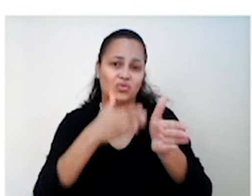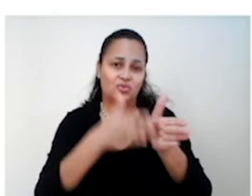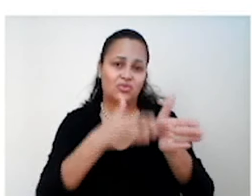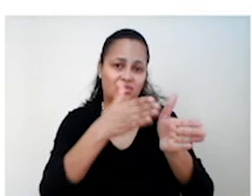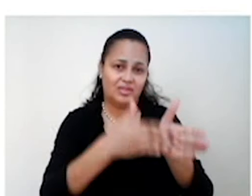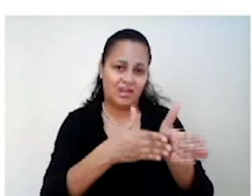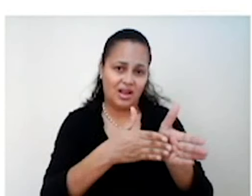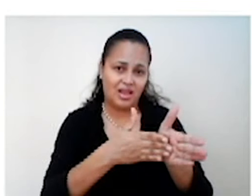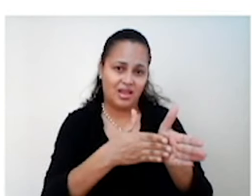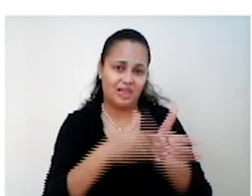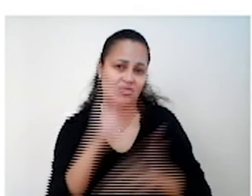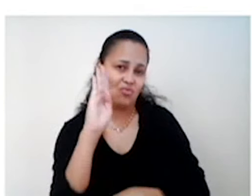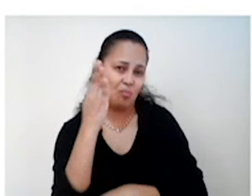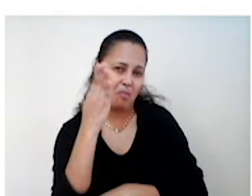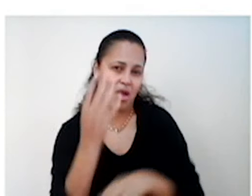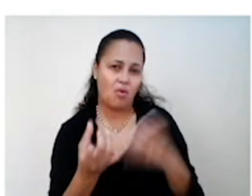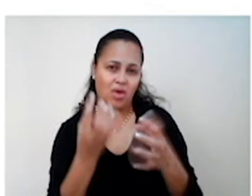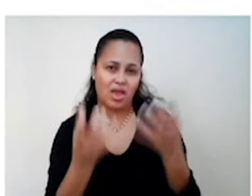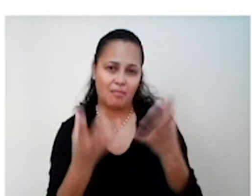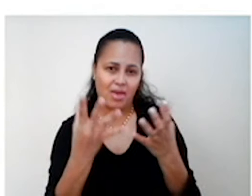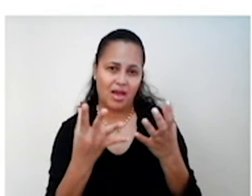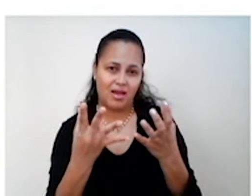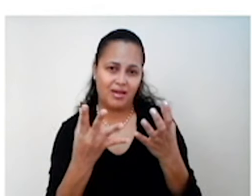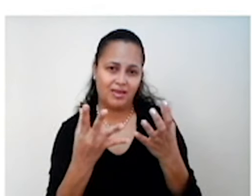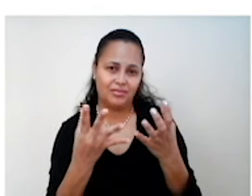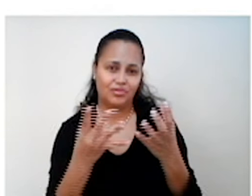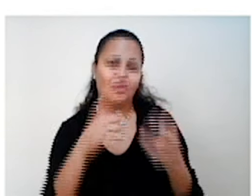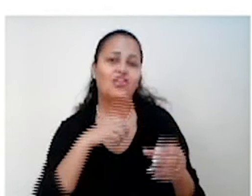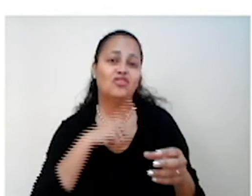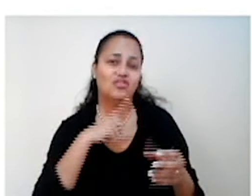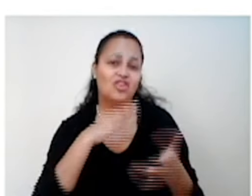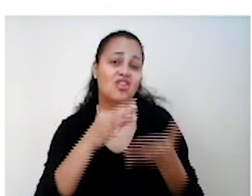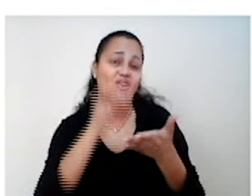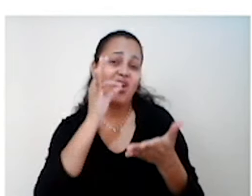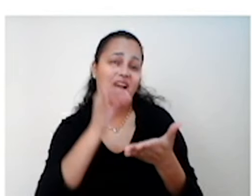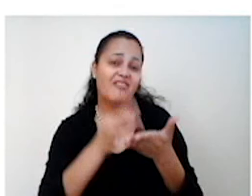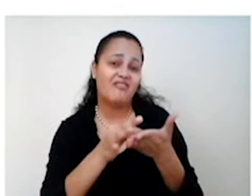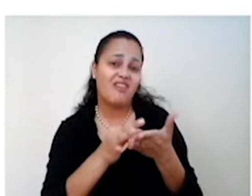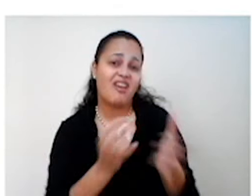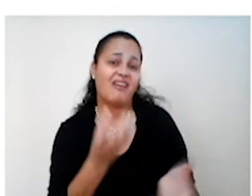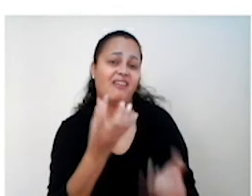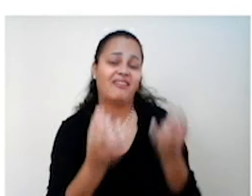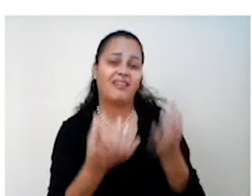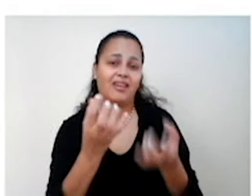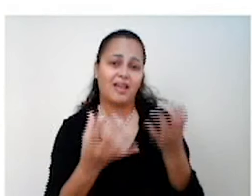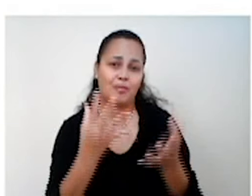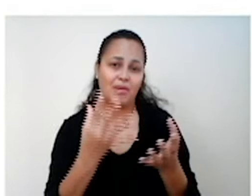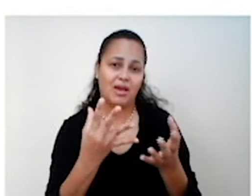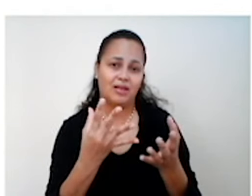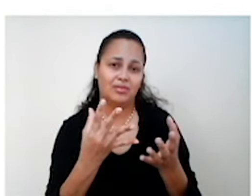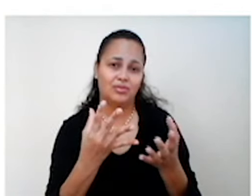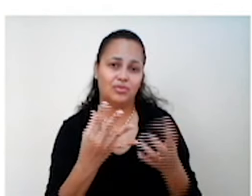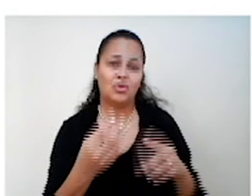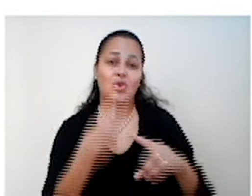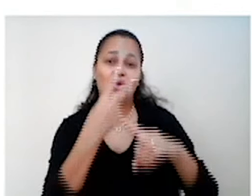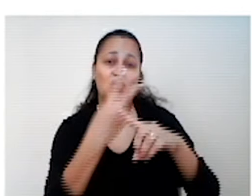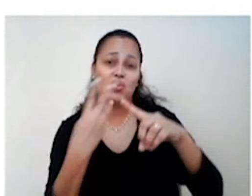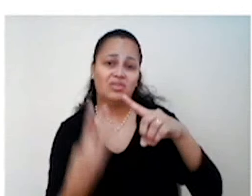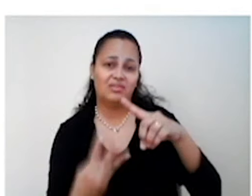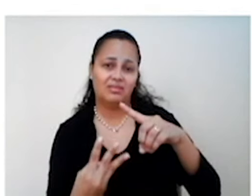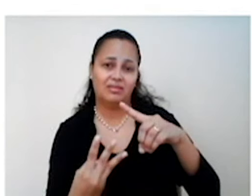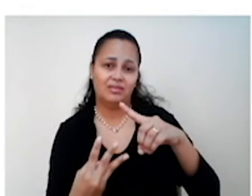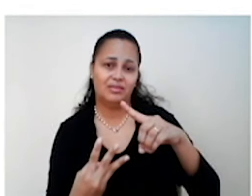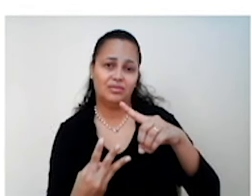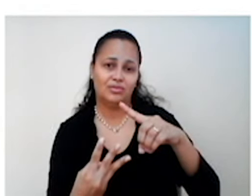em vez de carvão, o café. Entre dois terços e três quartos de café vendido do mundo, vinham do